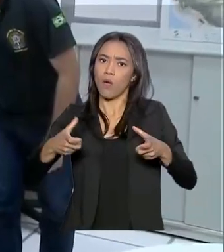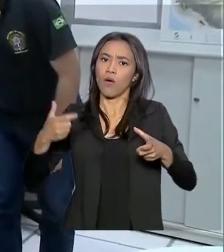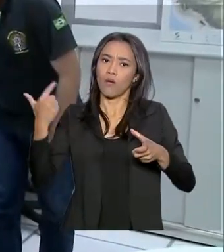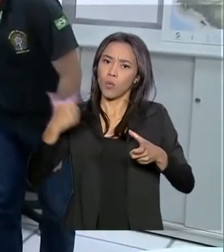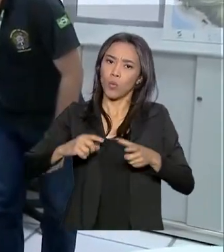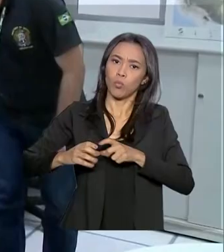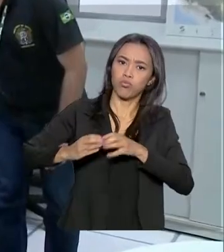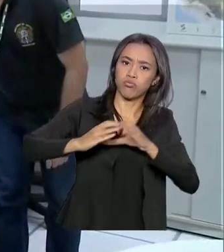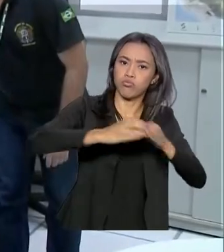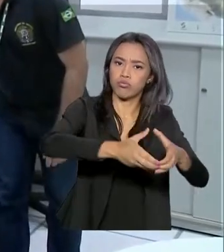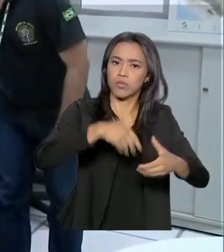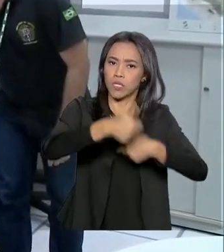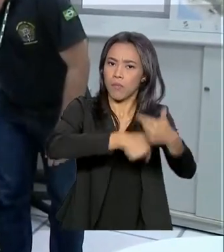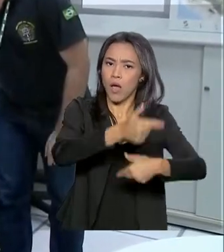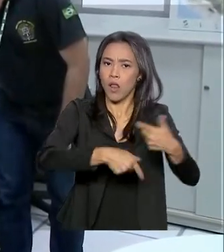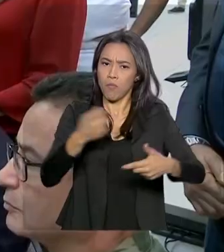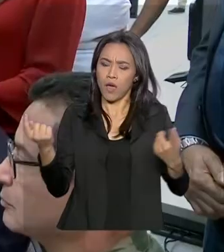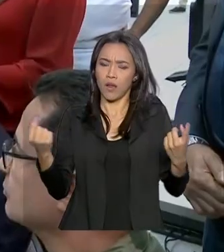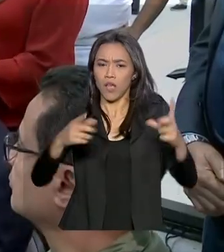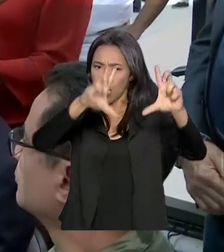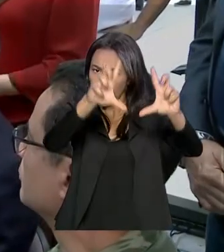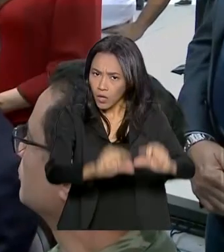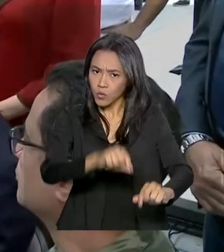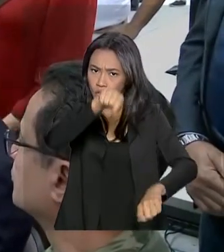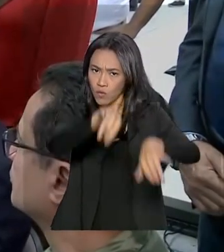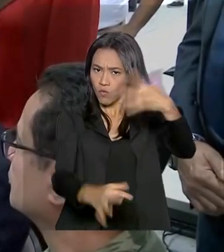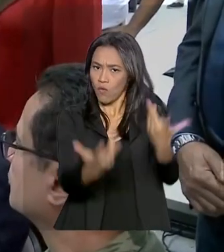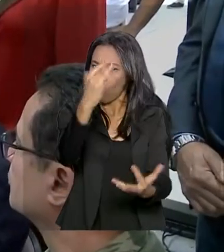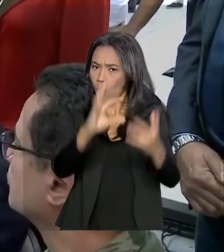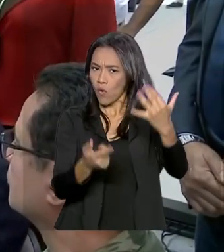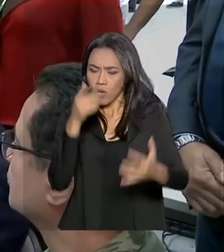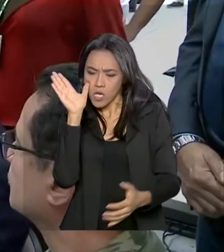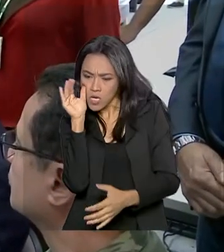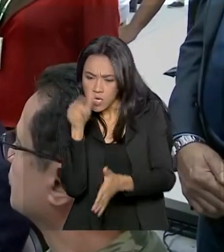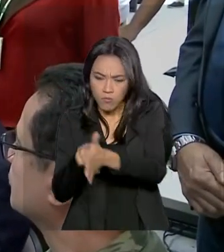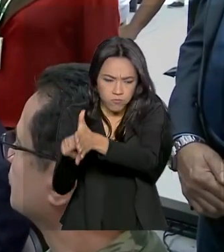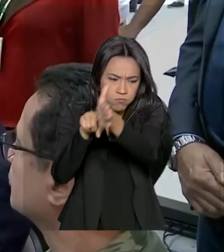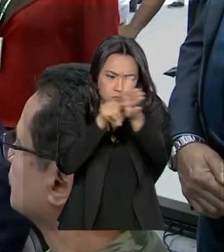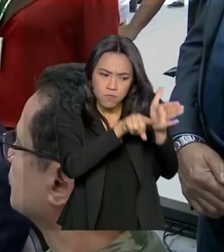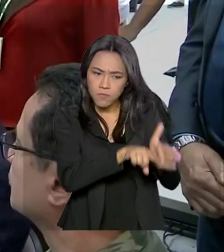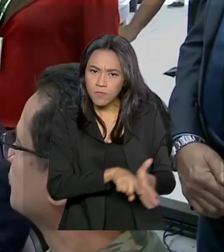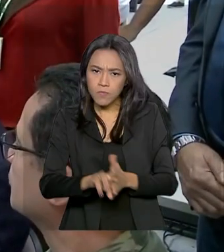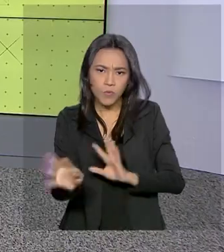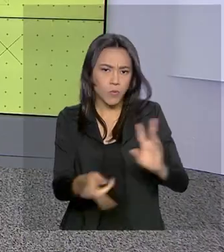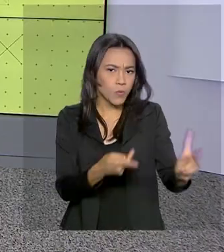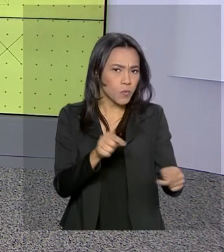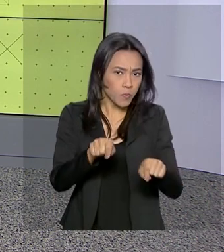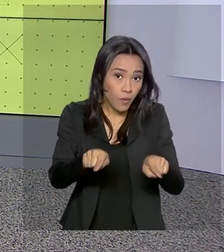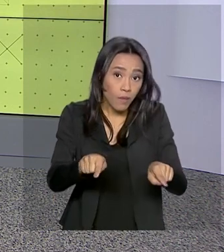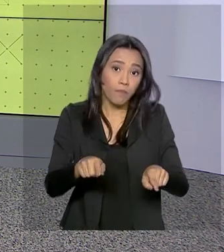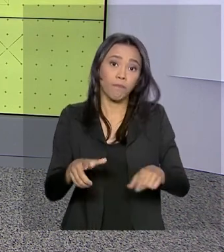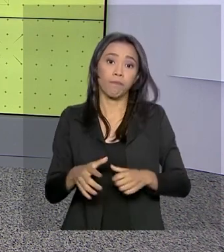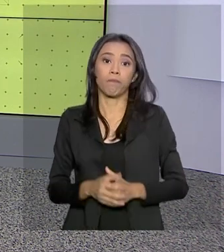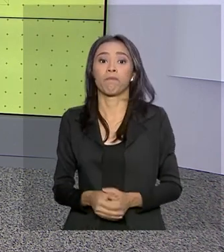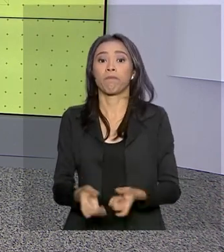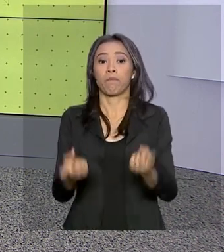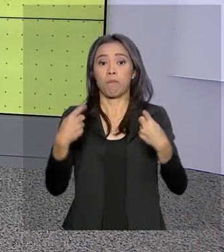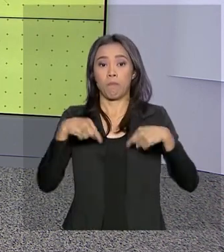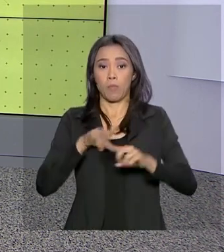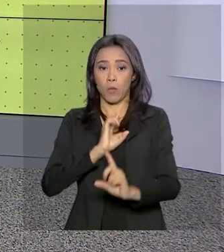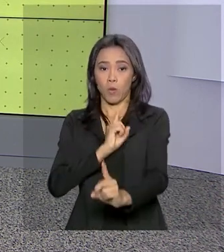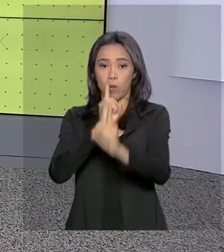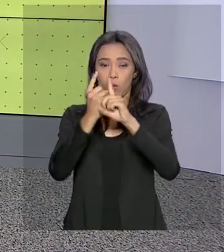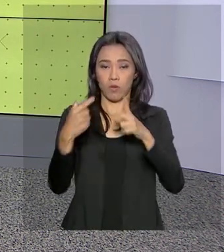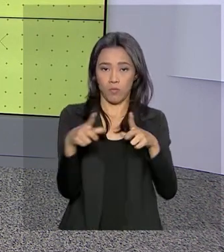Amazônia para o combate ao fogo e investigação de ilícitos nas regiões afetadas. Um encontro em